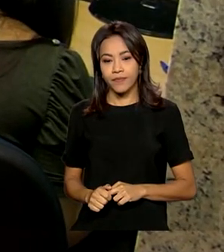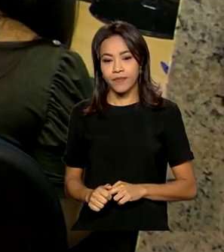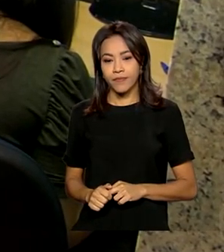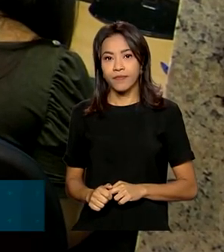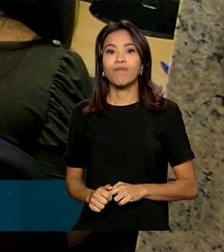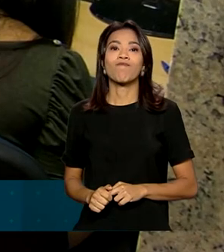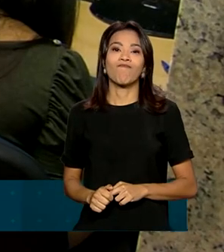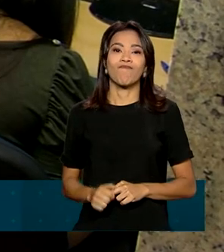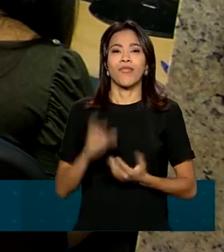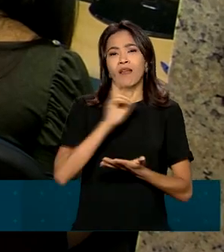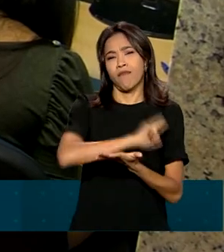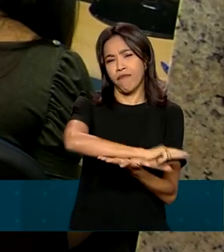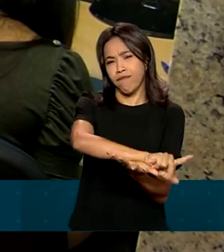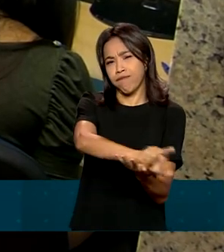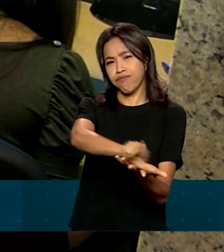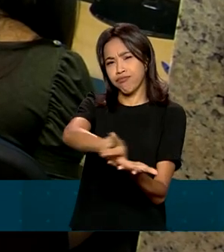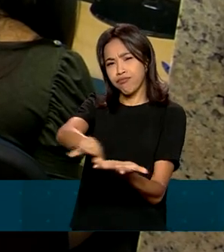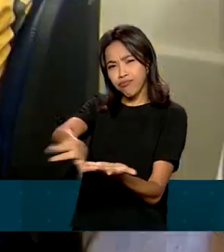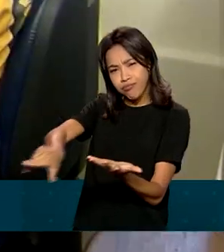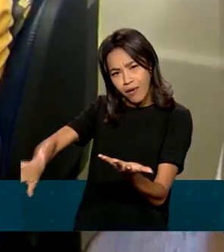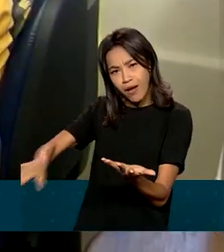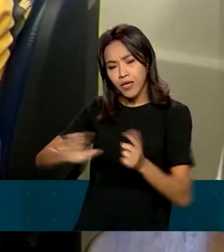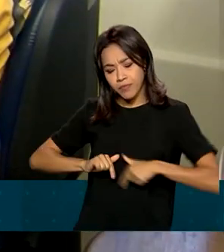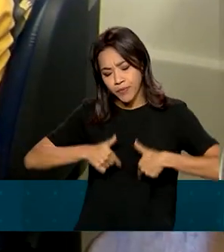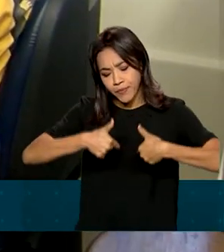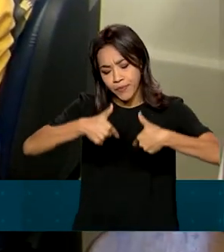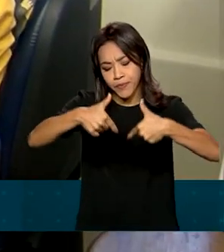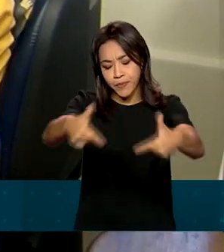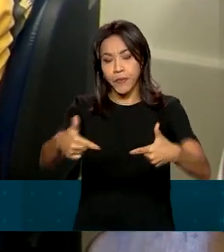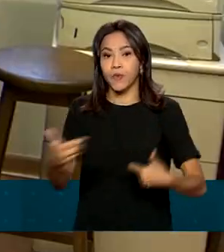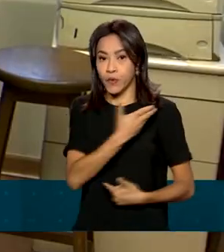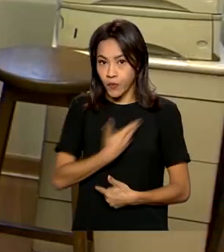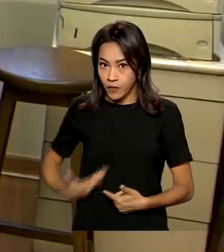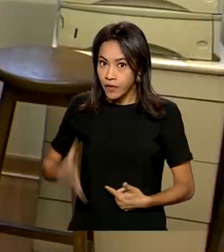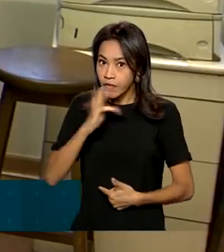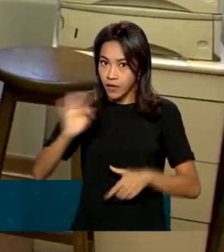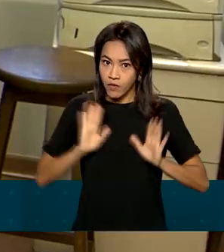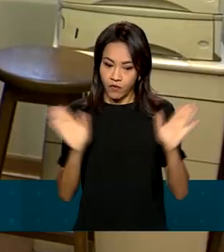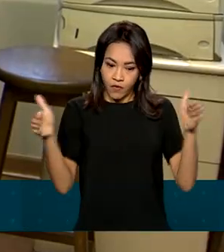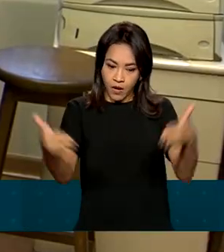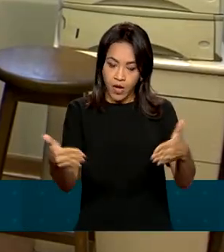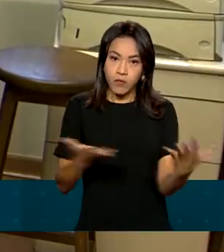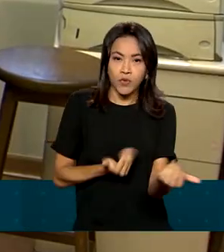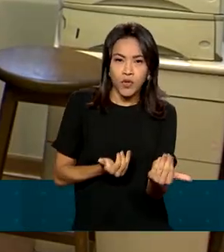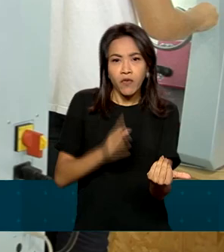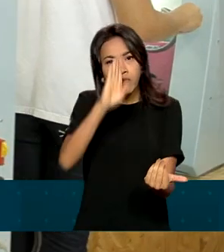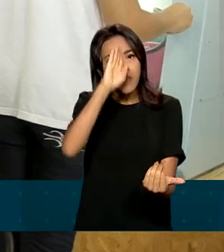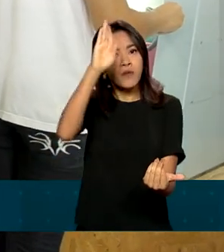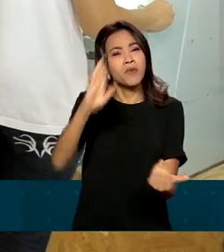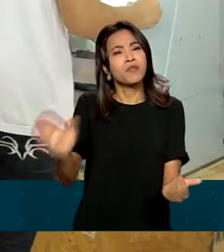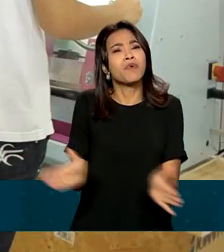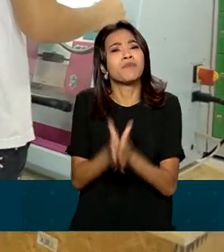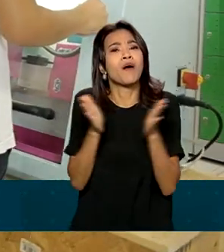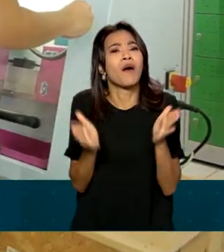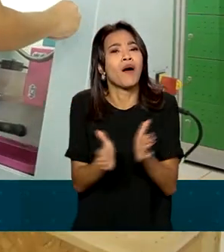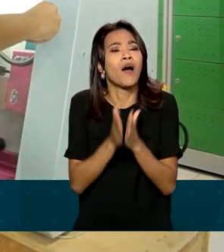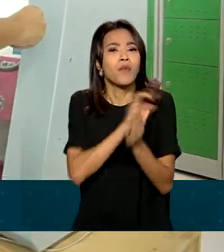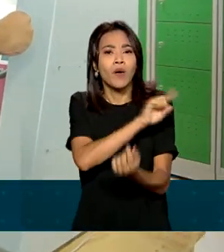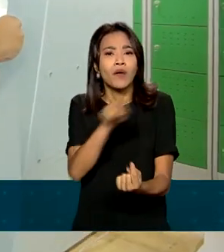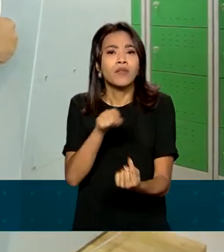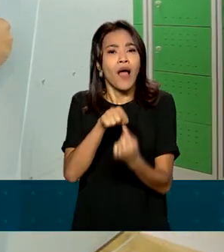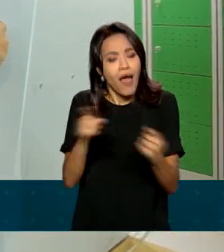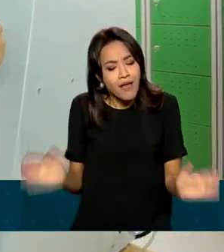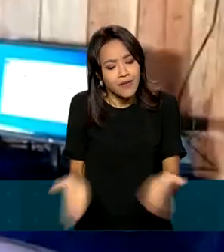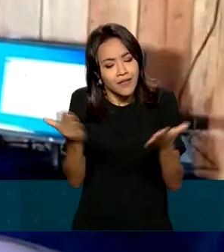Entre as inúmeras ações do governo federal voltadas para os jovens, sobretudo os de baixa renda, uma delas quer estimular o